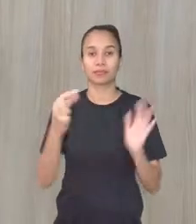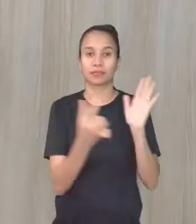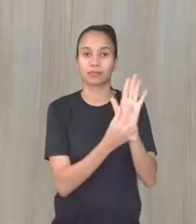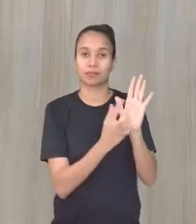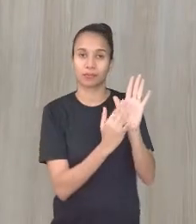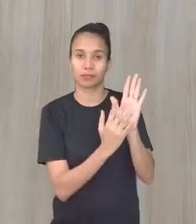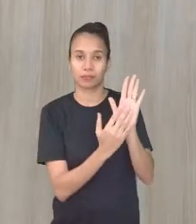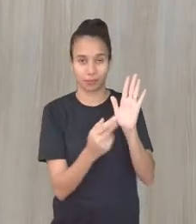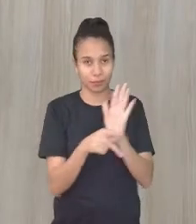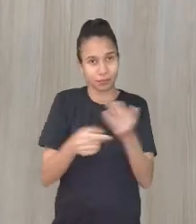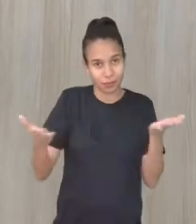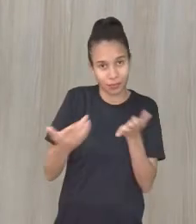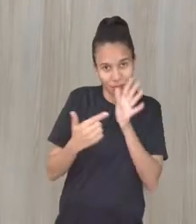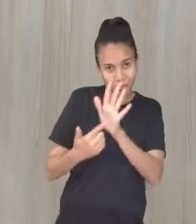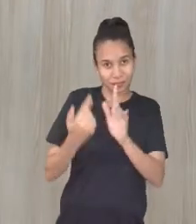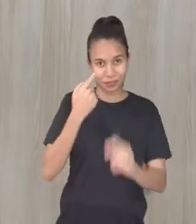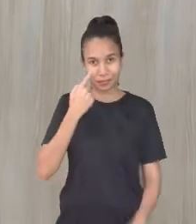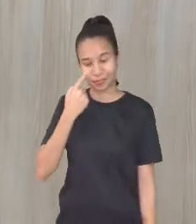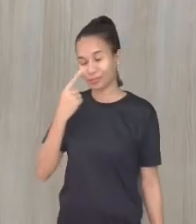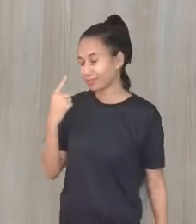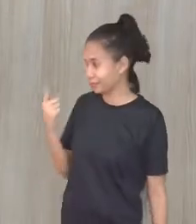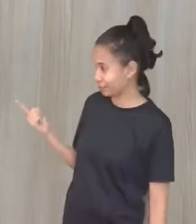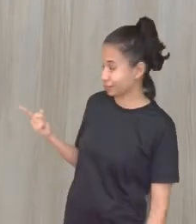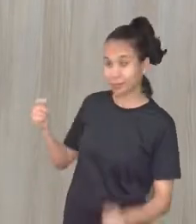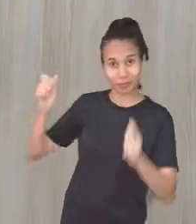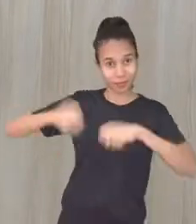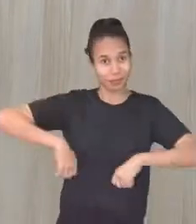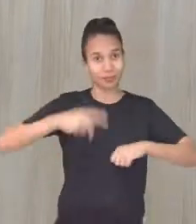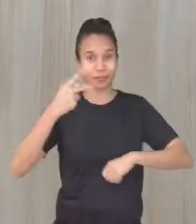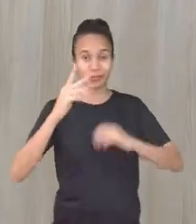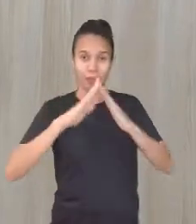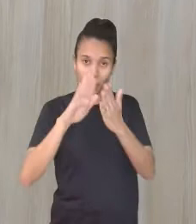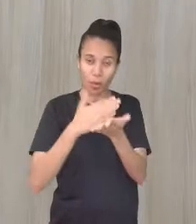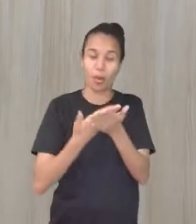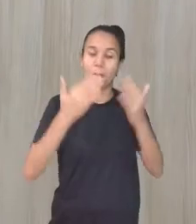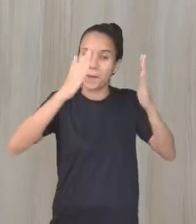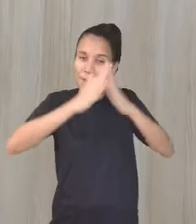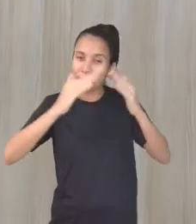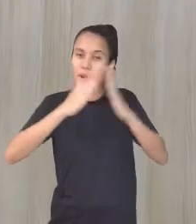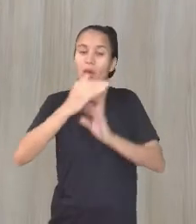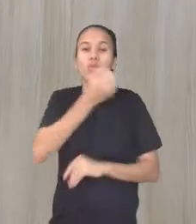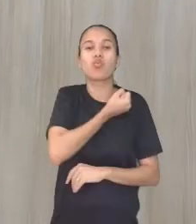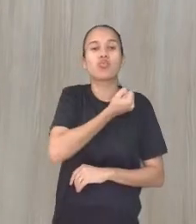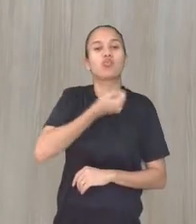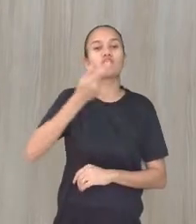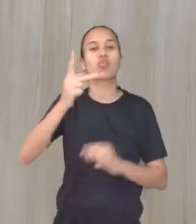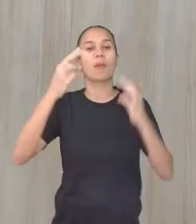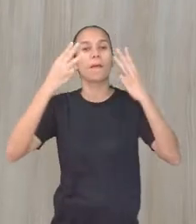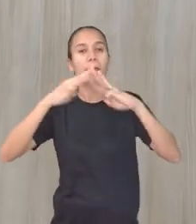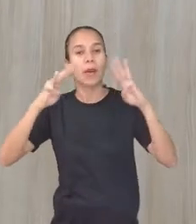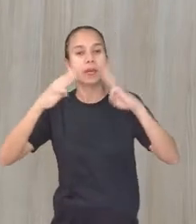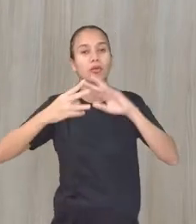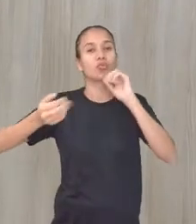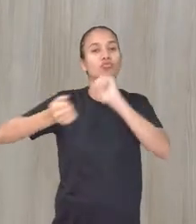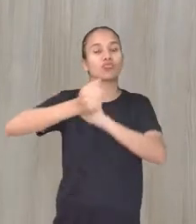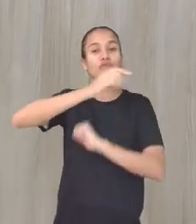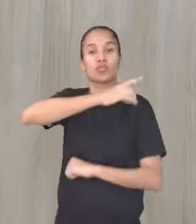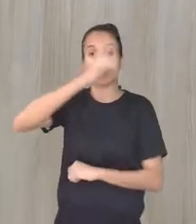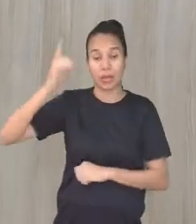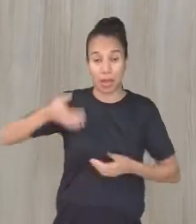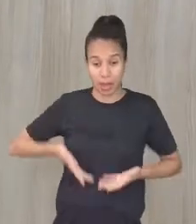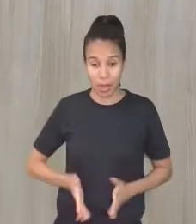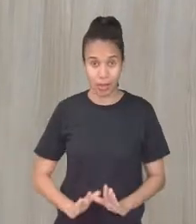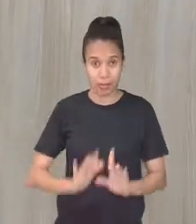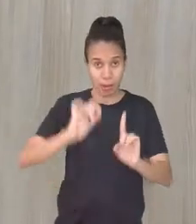que vão ser colocados aí agora. Então, vai lá na sua escola, pede o número da sua matrícula e com a data de nascimento, dia,